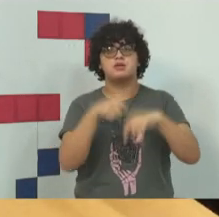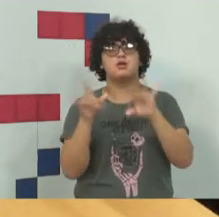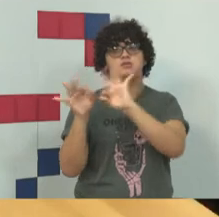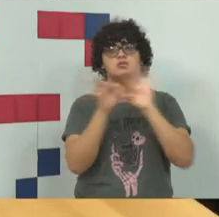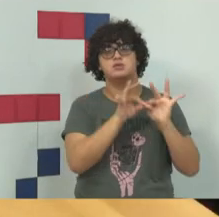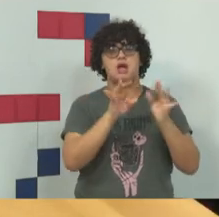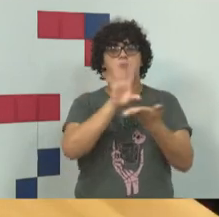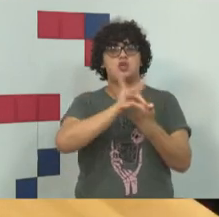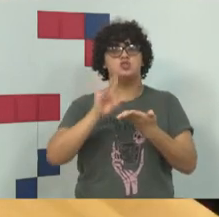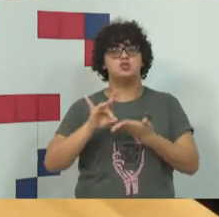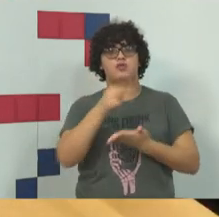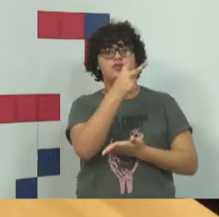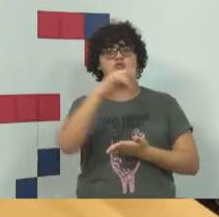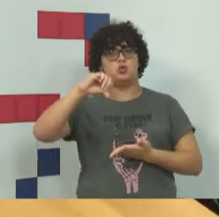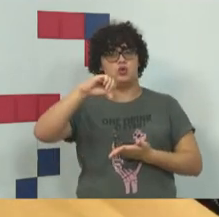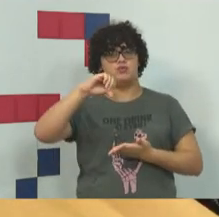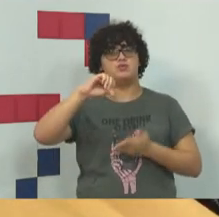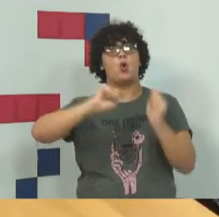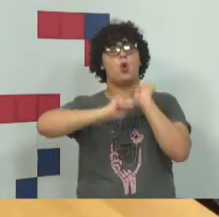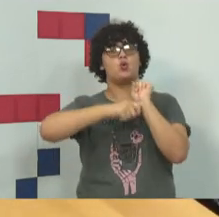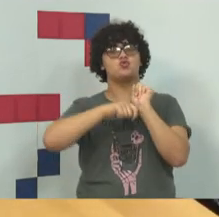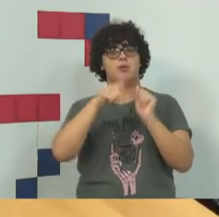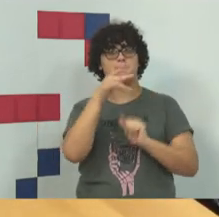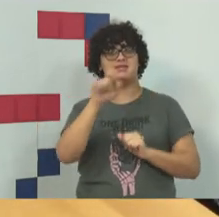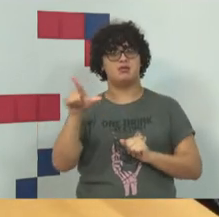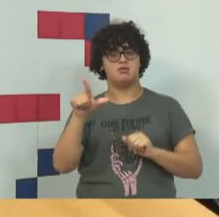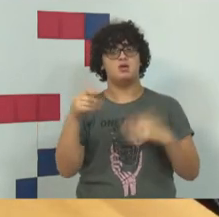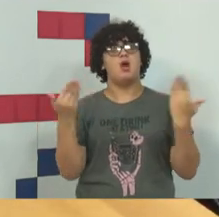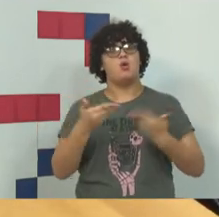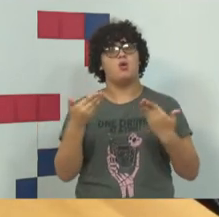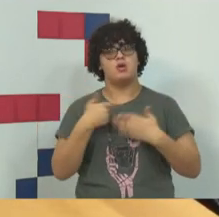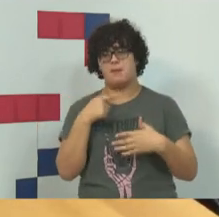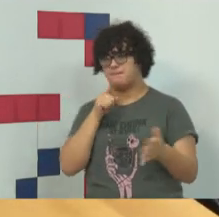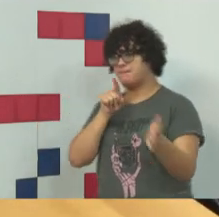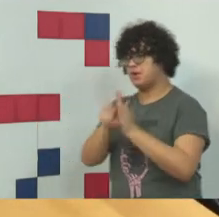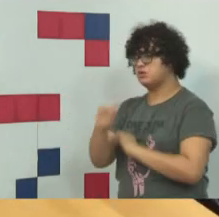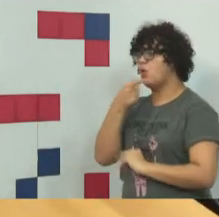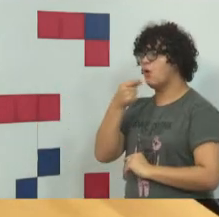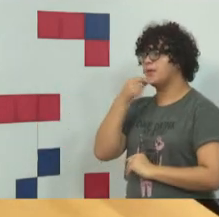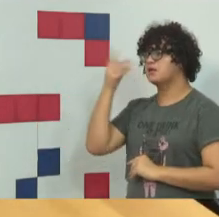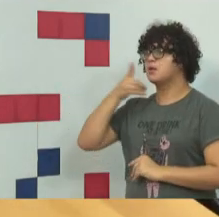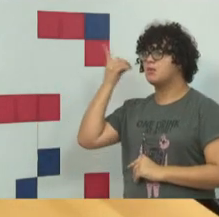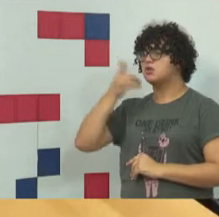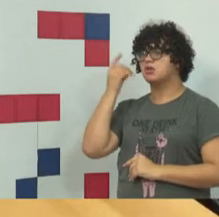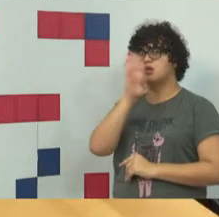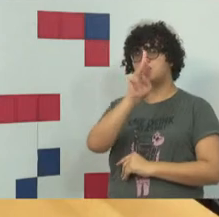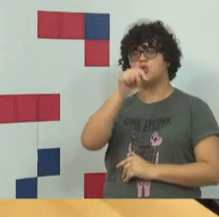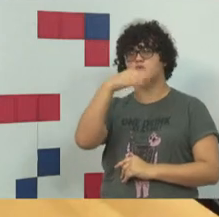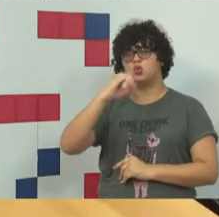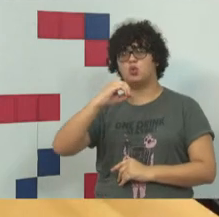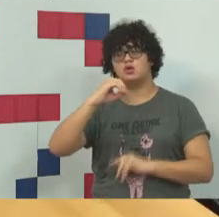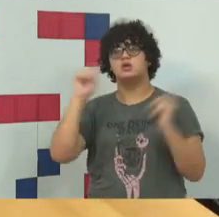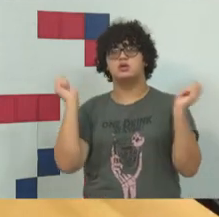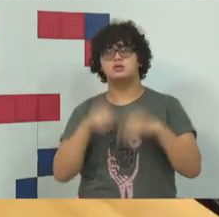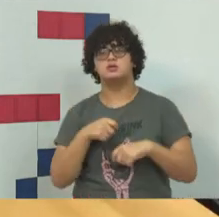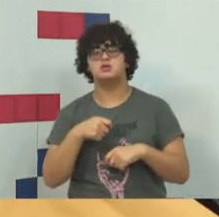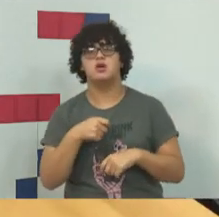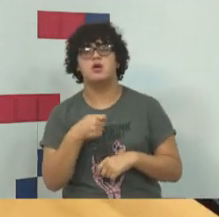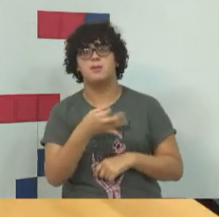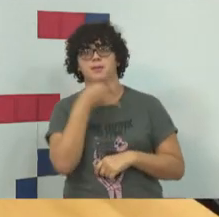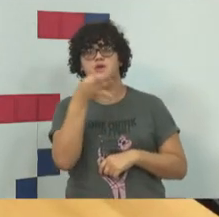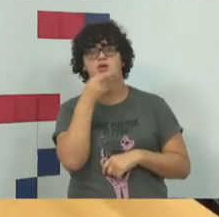artigo 29 do Código Penal. Perfeito. Vou passar a pergunta agora para o deputado Bruno. E vou pedir o comentário do